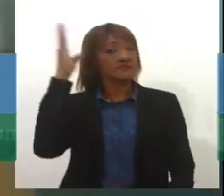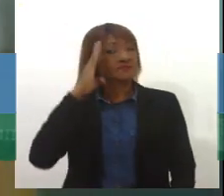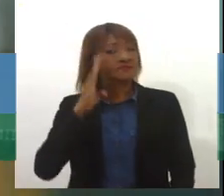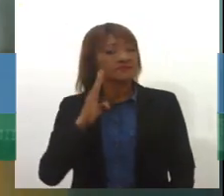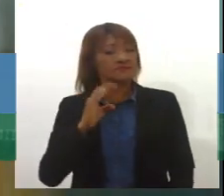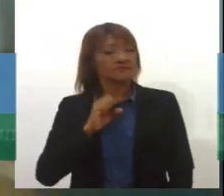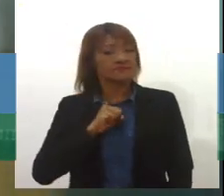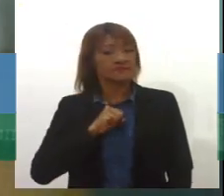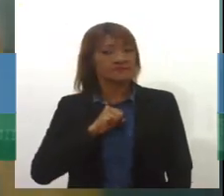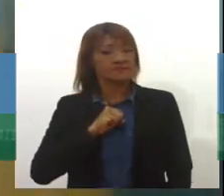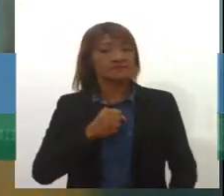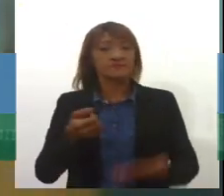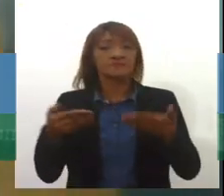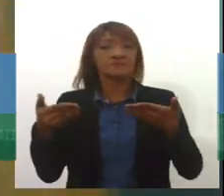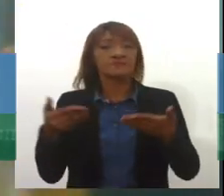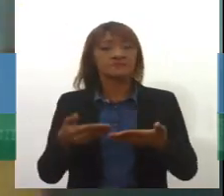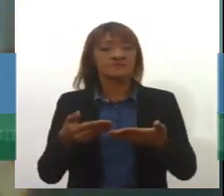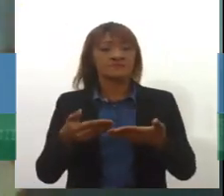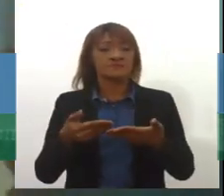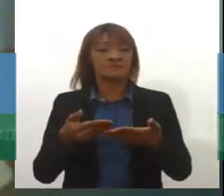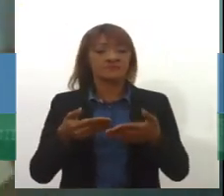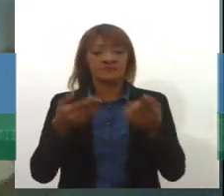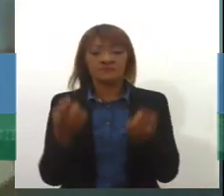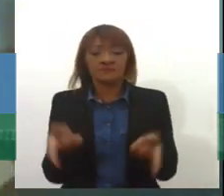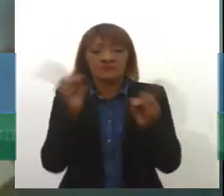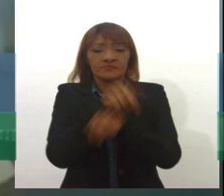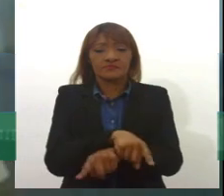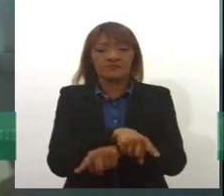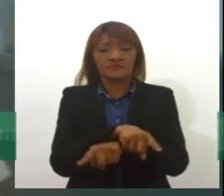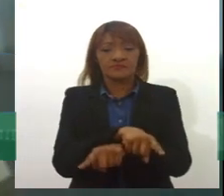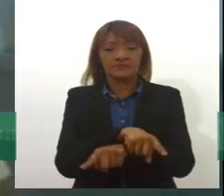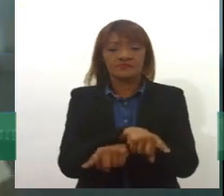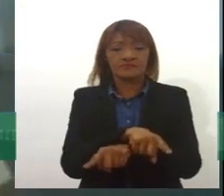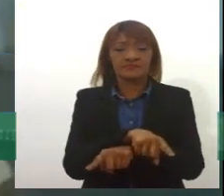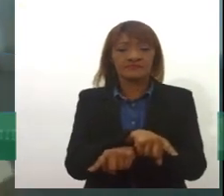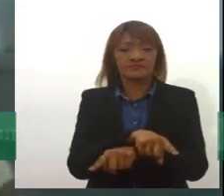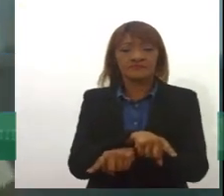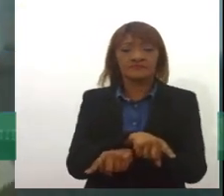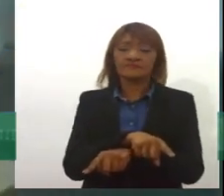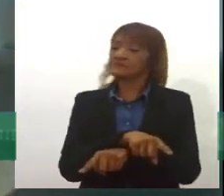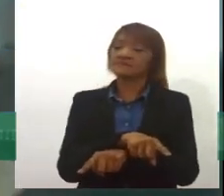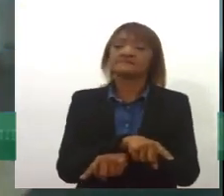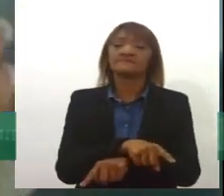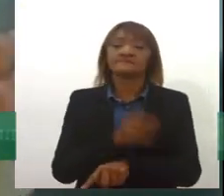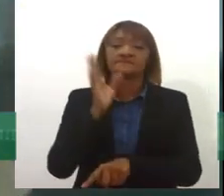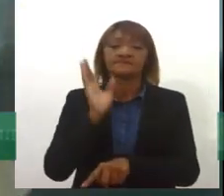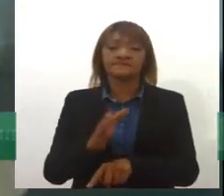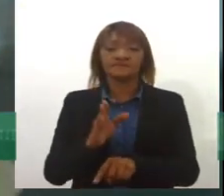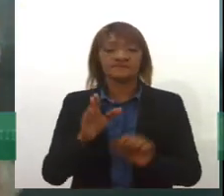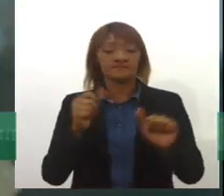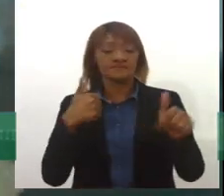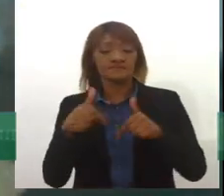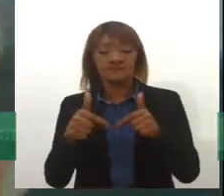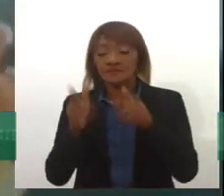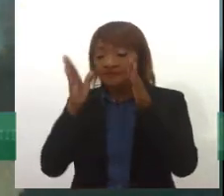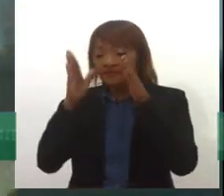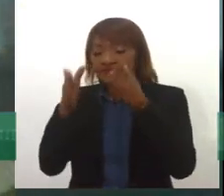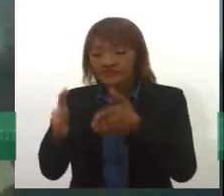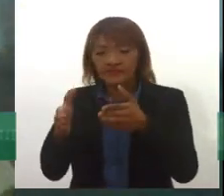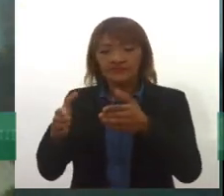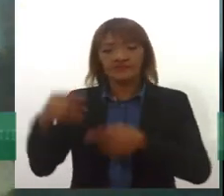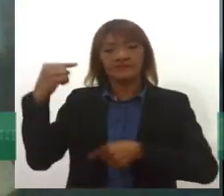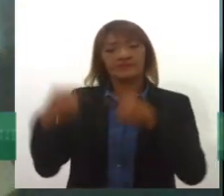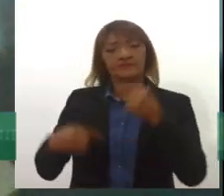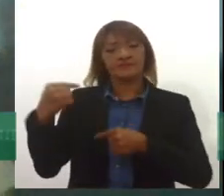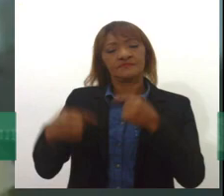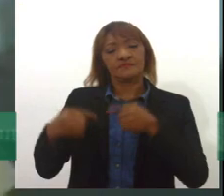A gente vem num processo de inversão de lógica, né, a gente trabalha sobre uma perspectiva de uma política nacional